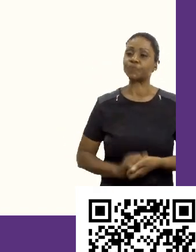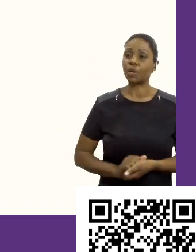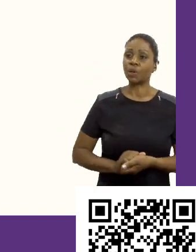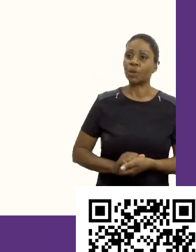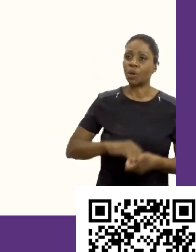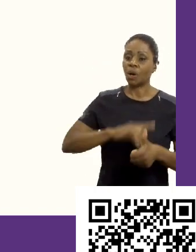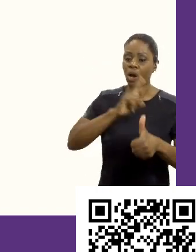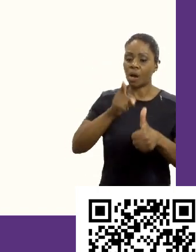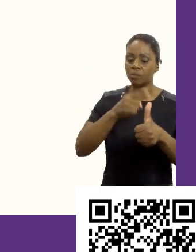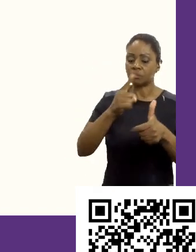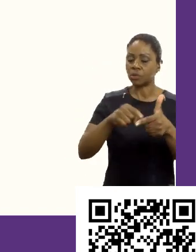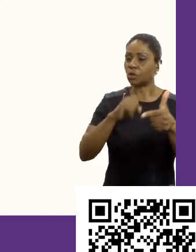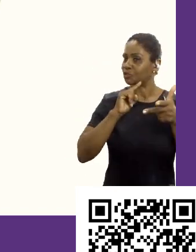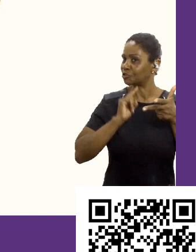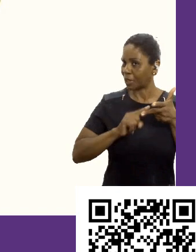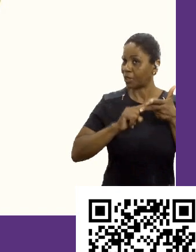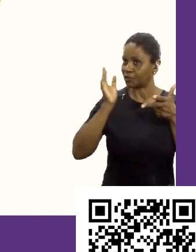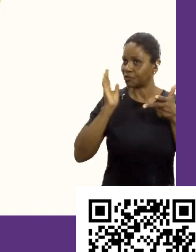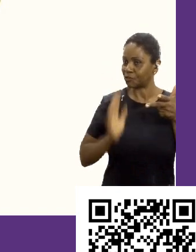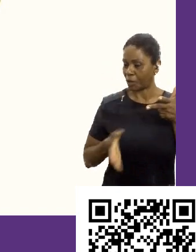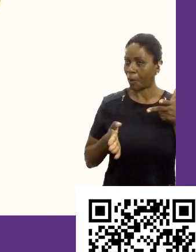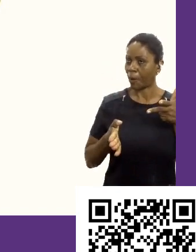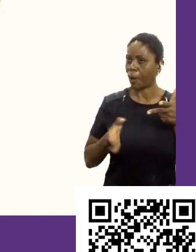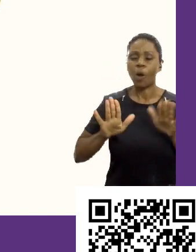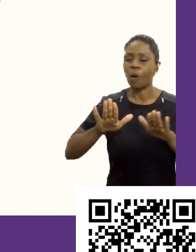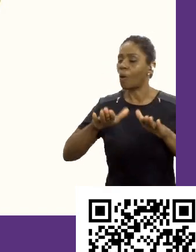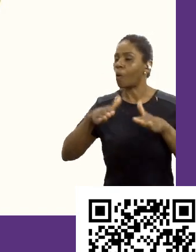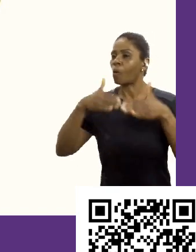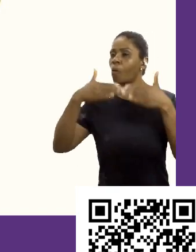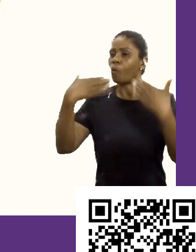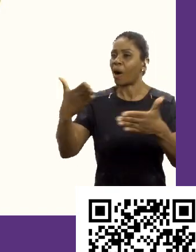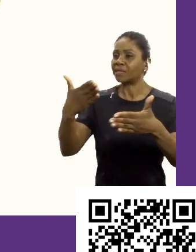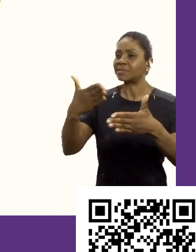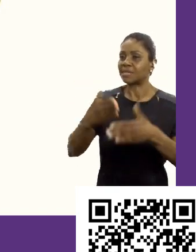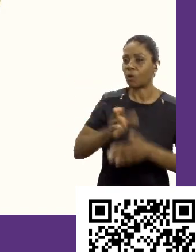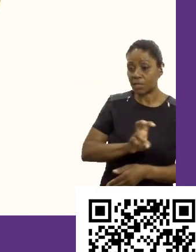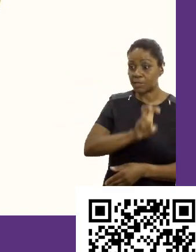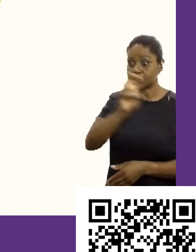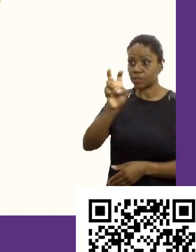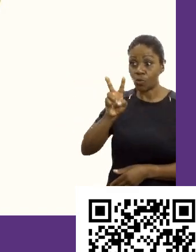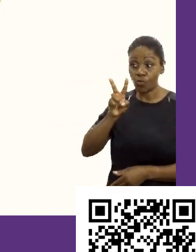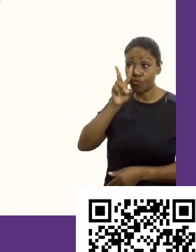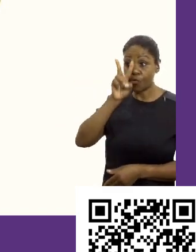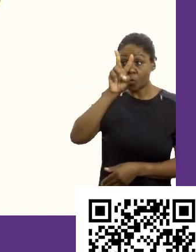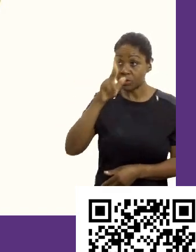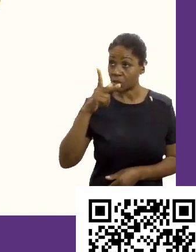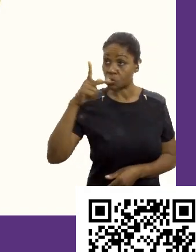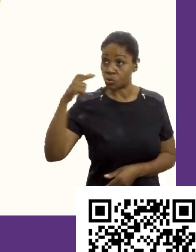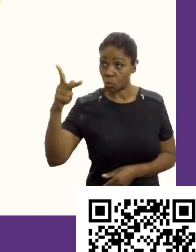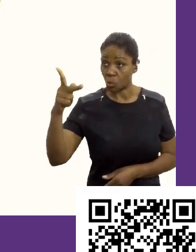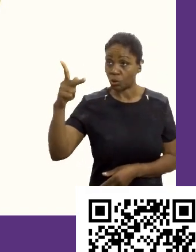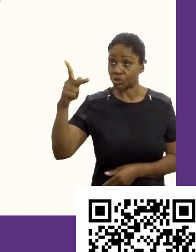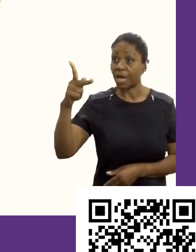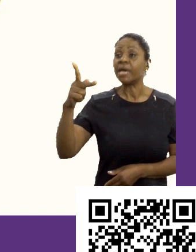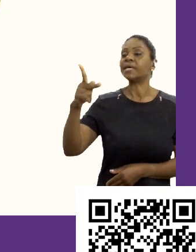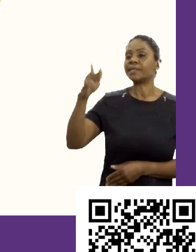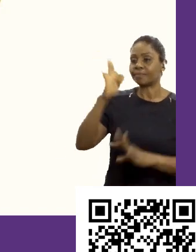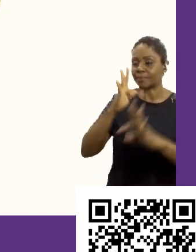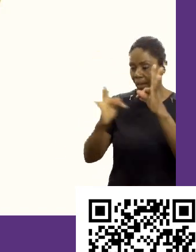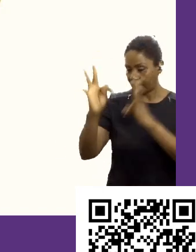Um, dois, três e... Quais são as suas top cinco forças e fraquezas divididas em técnicas e